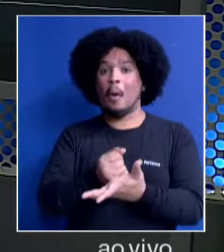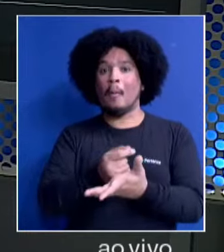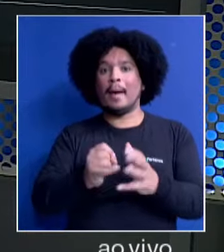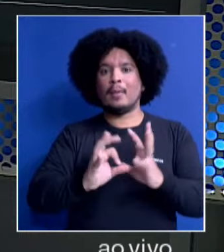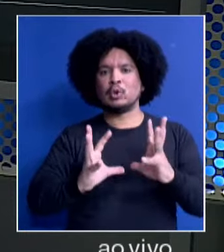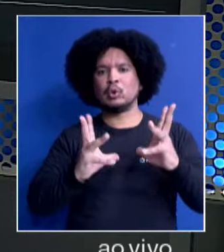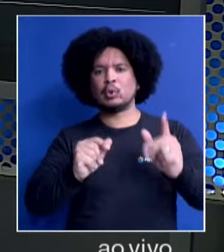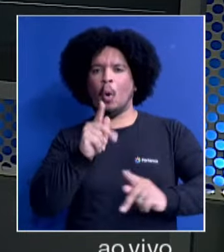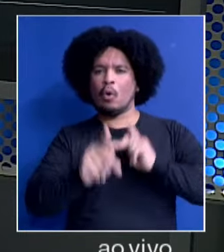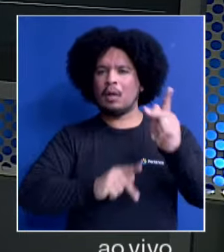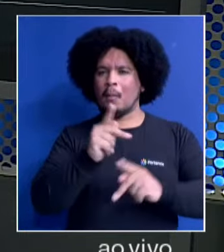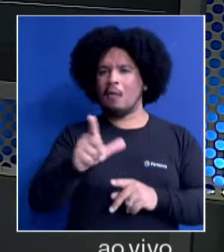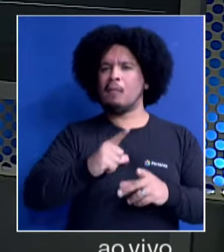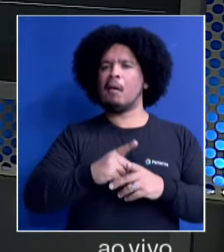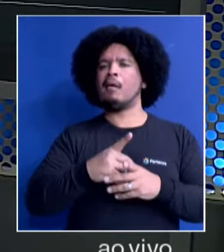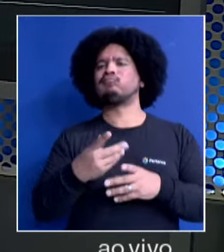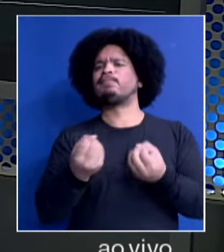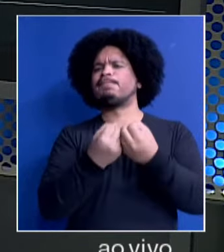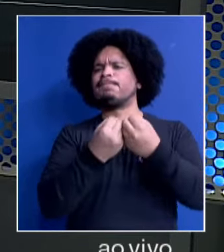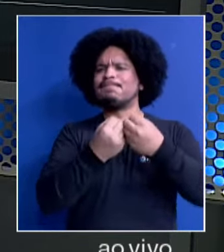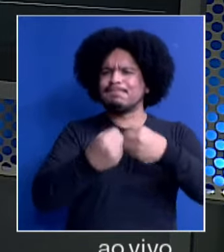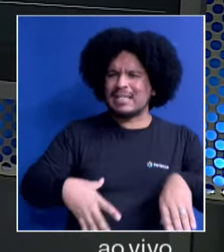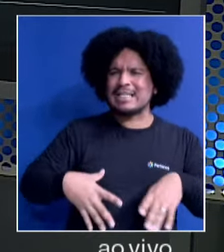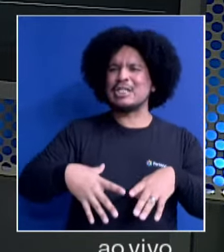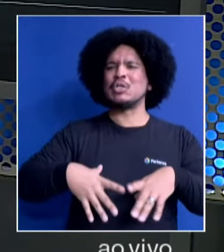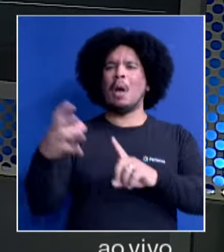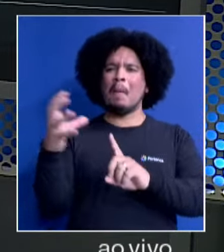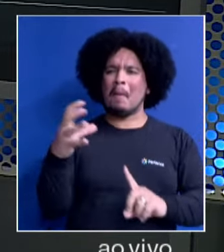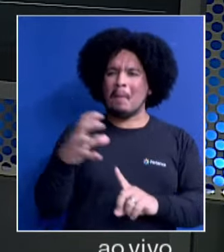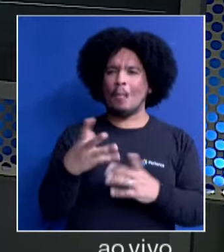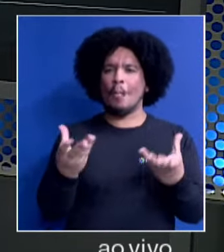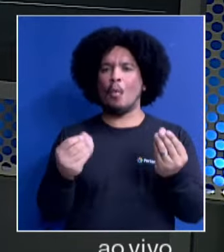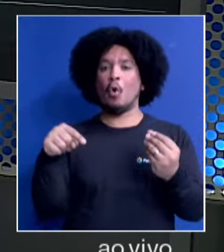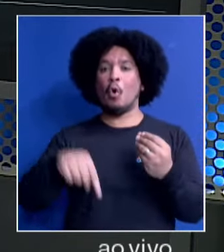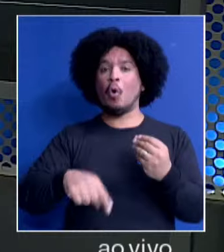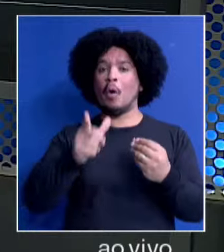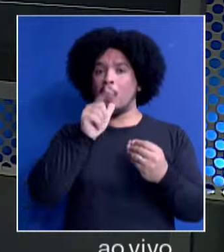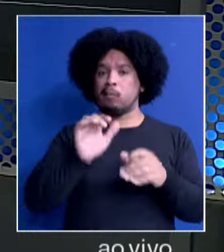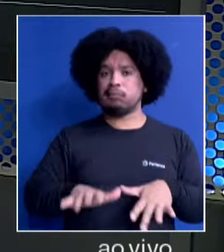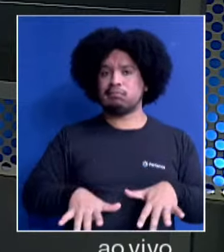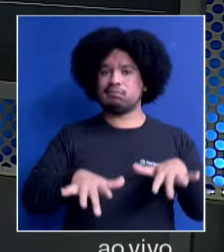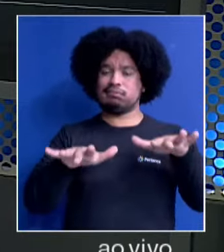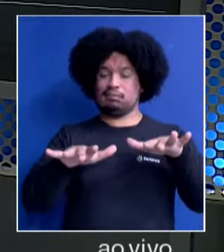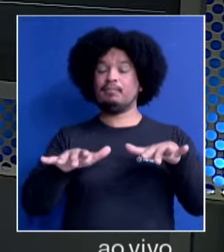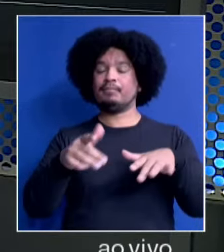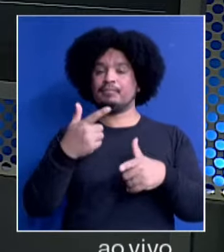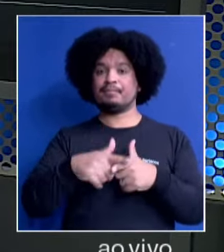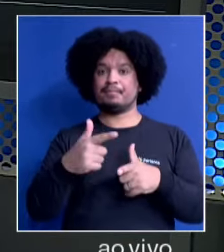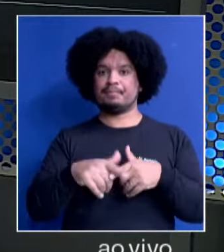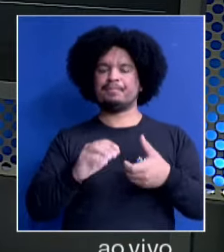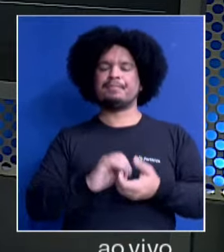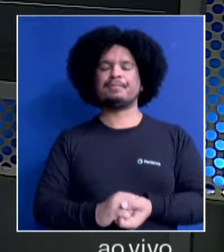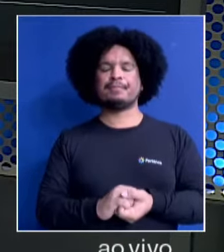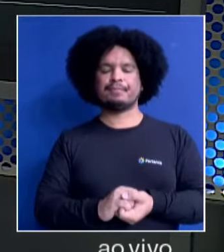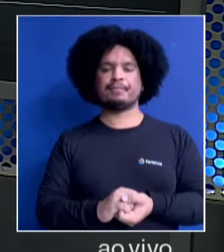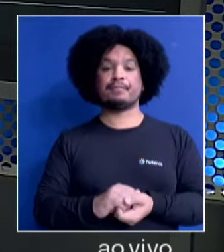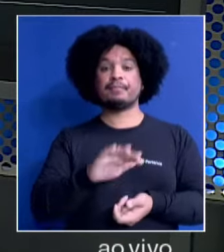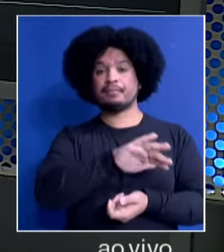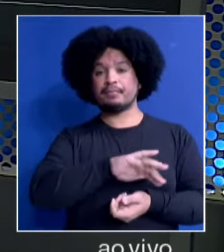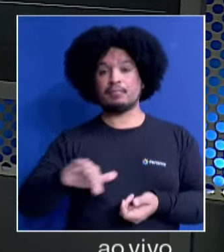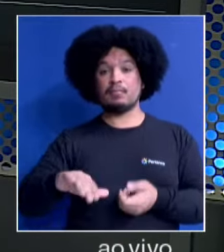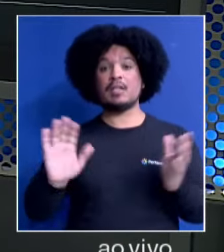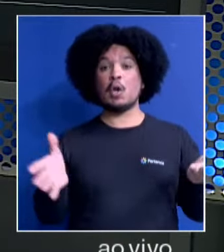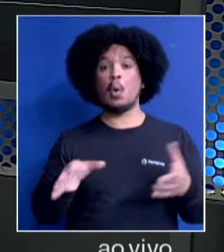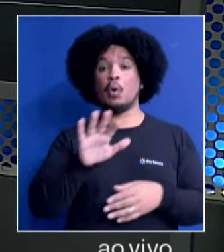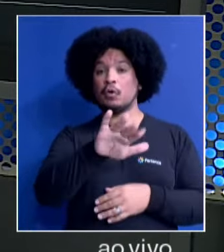da população que foi atingida, e muito atingida por esta tragédia climática. Bom, eu vou chamar